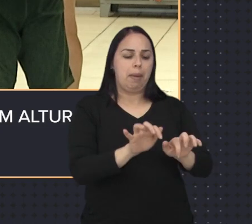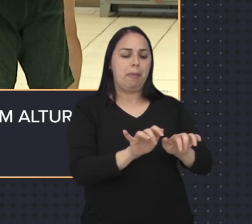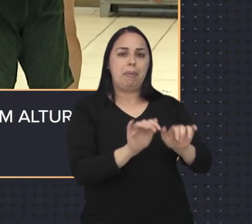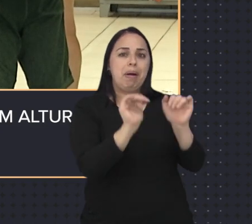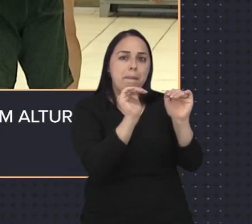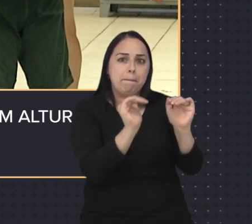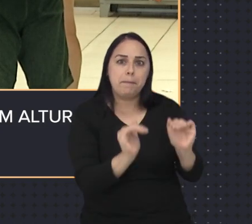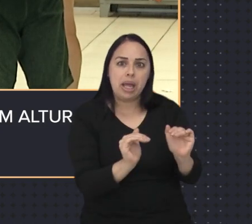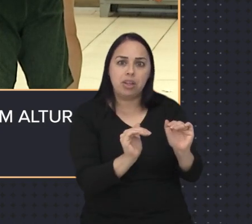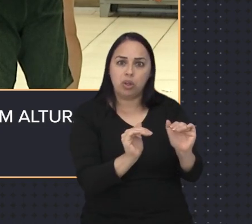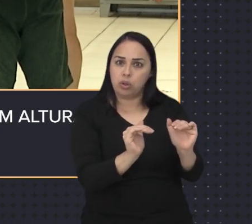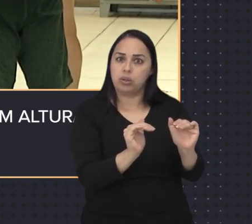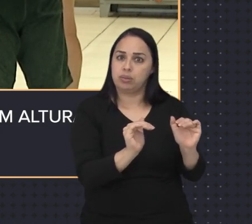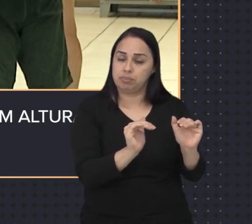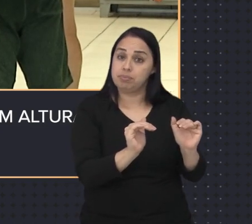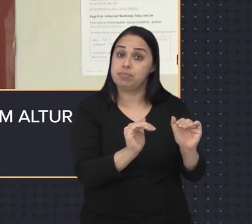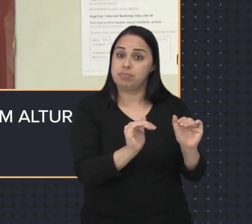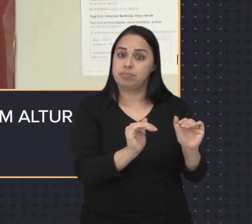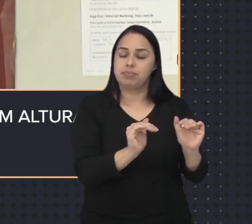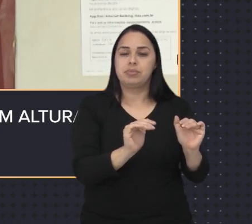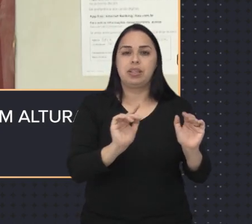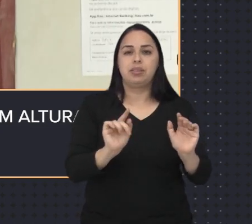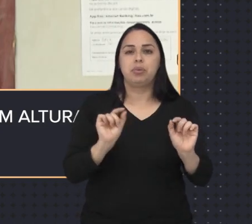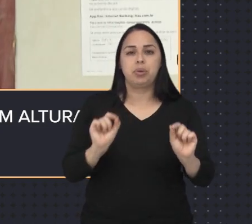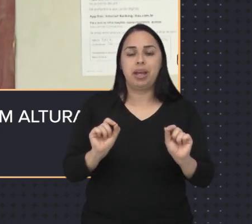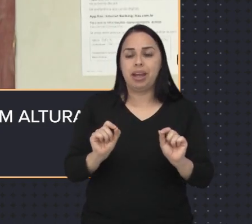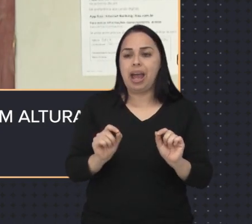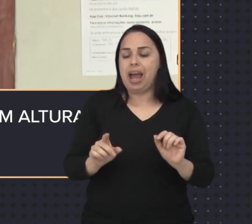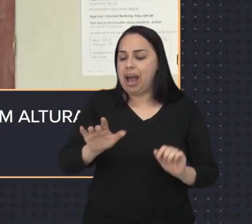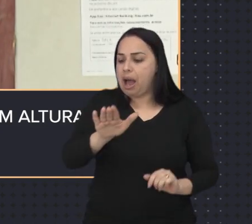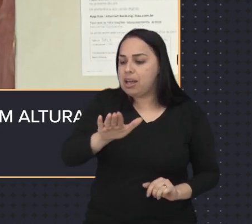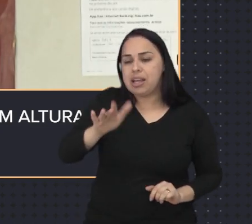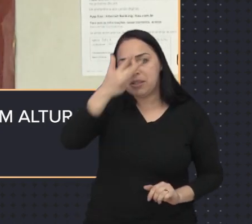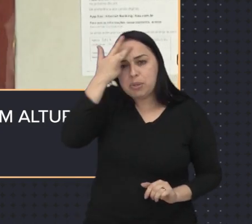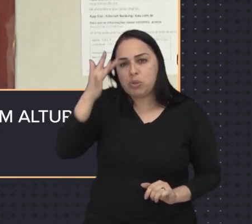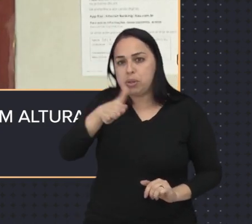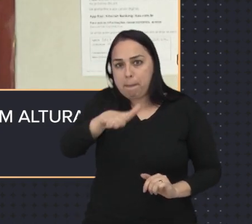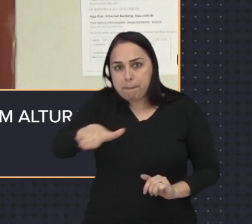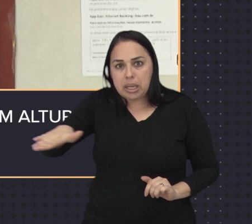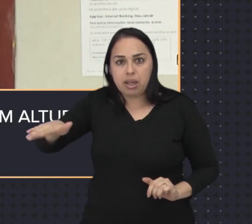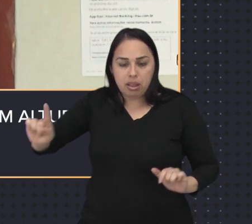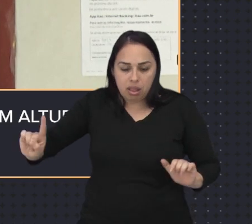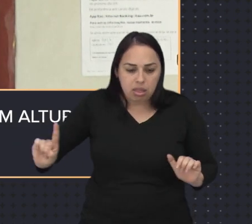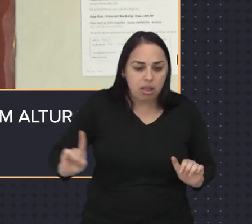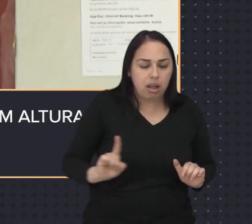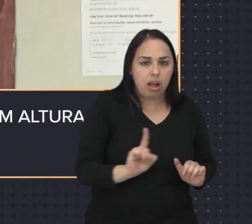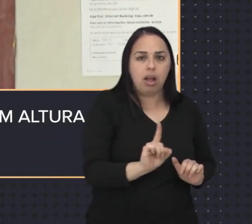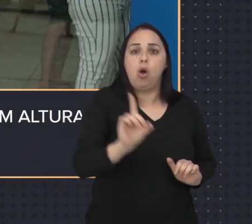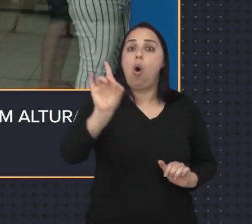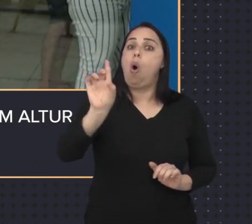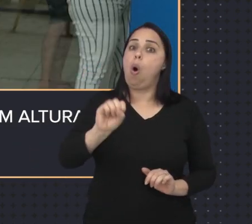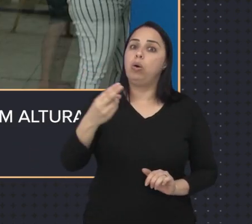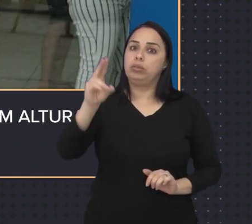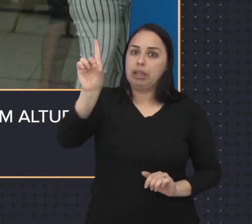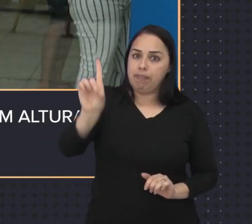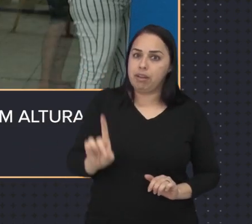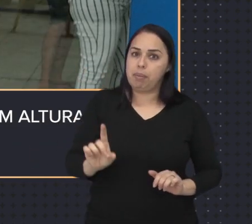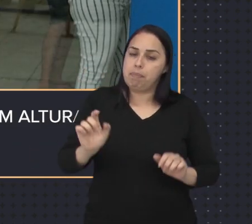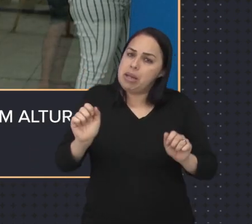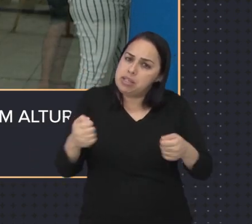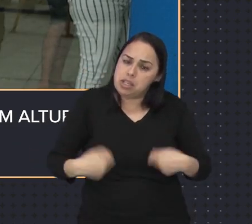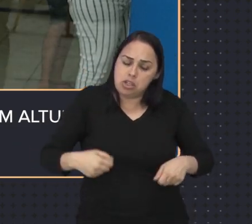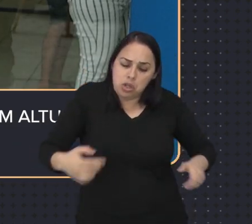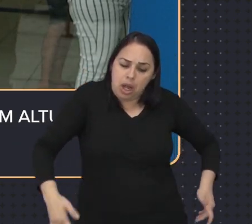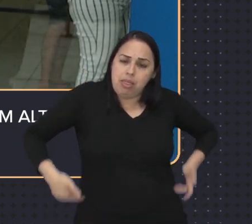nas agências bancárias da cidade. A medida visa atender pessoas de baixa estatura e pessoas com deficiência que necessitam de